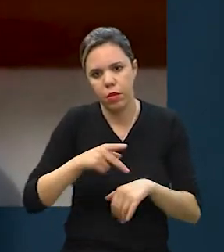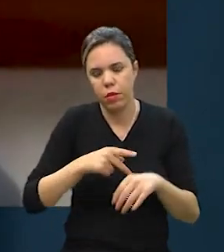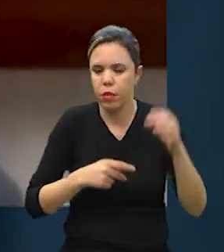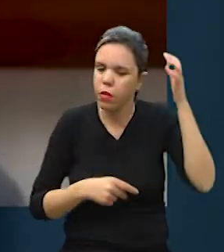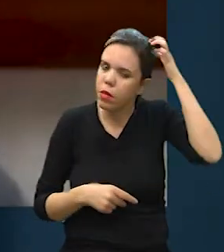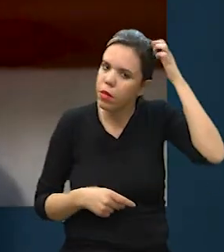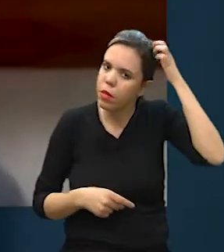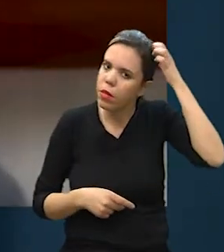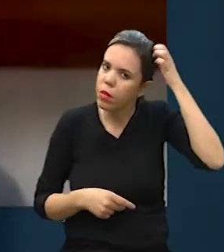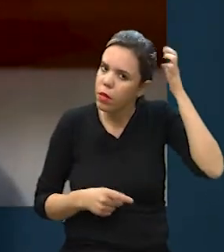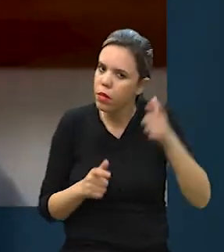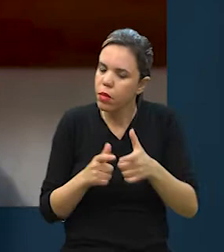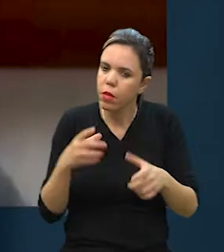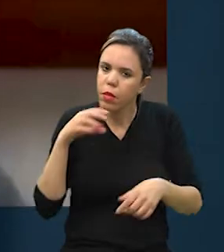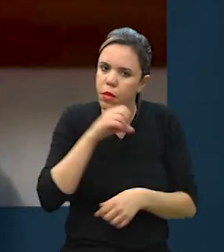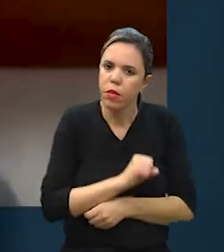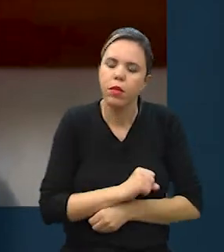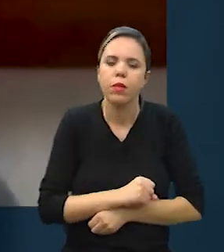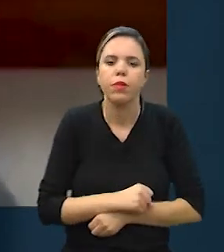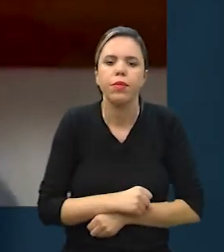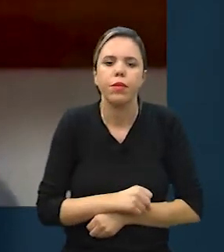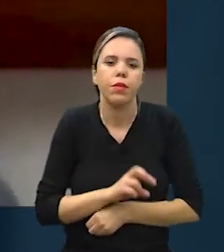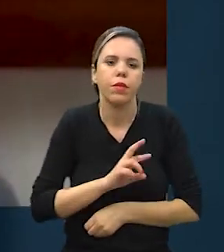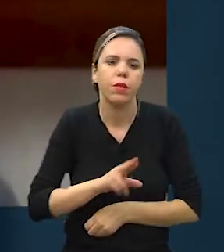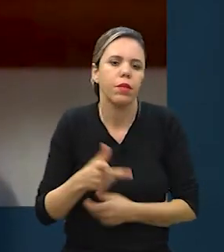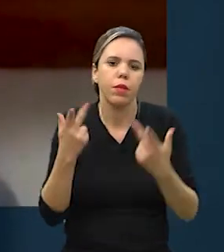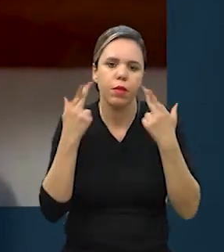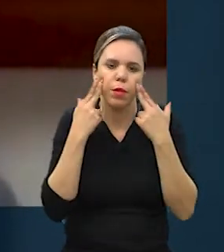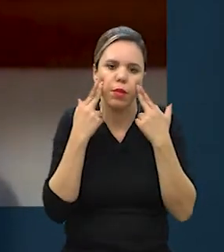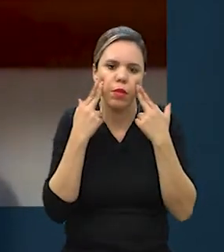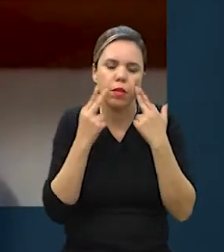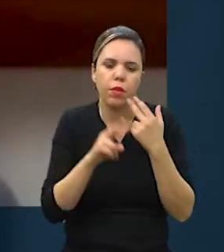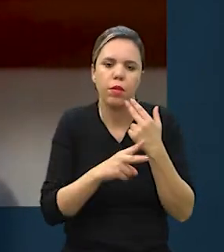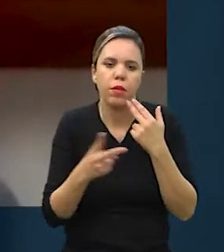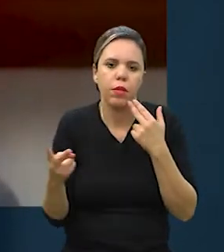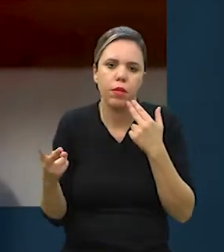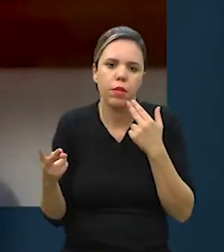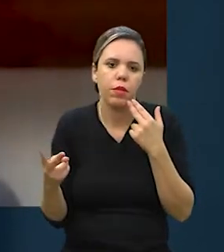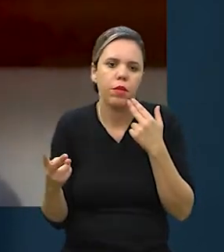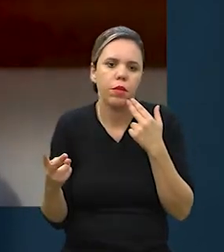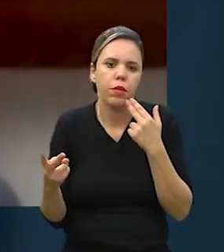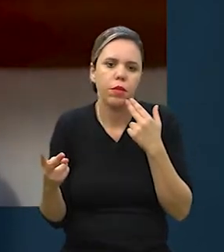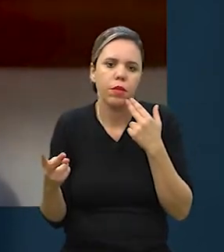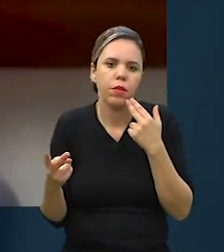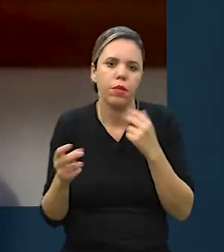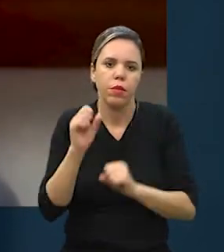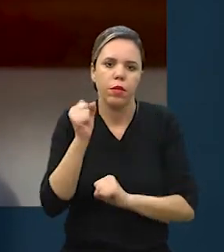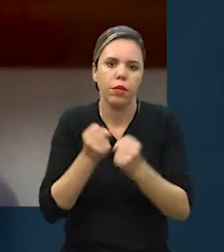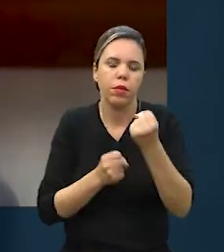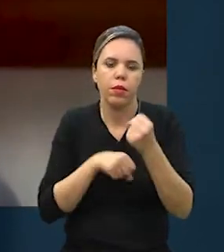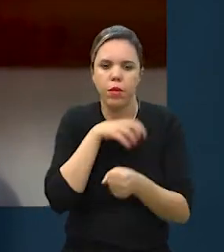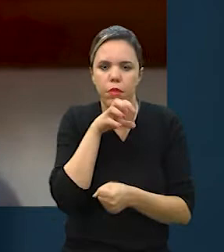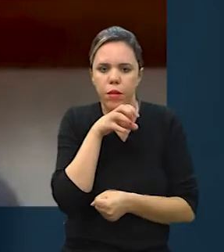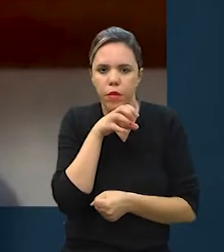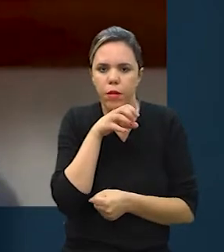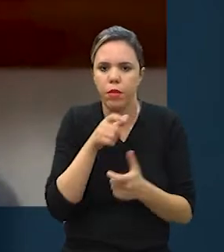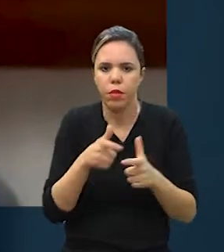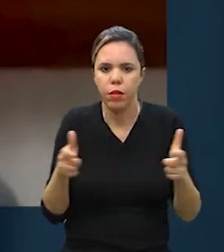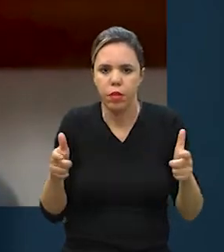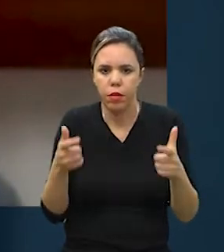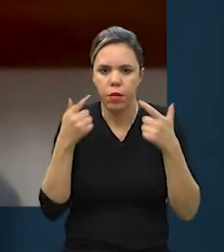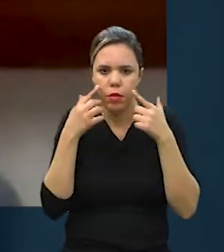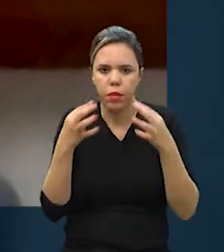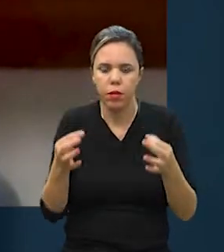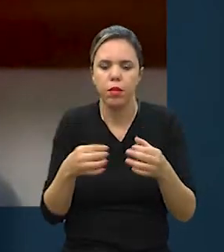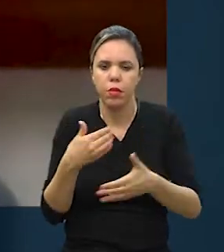país. Então, assim, cresceu muito rápido, não é algo comum, muito pelo contrário, a indústria pet é notória por